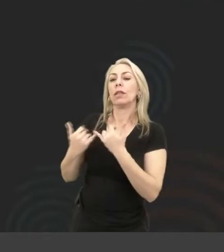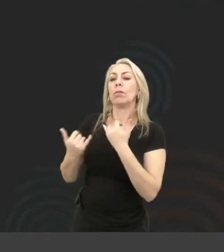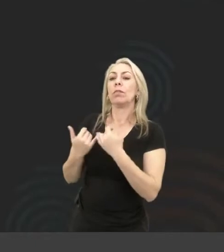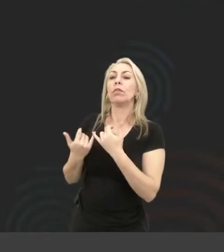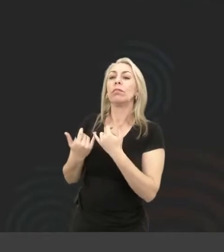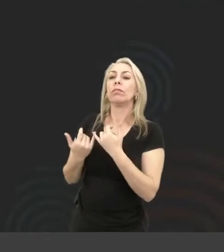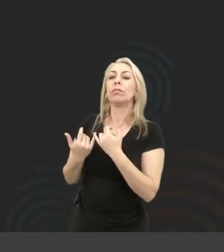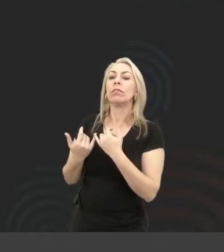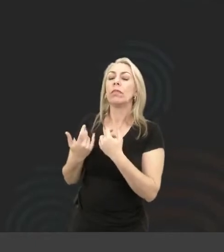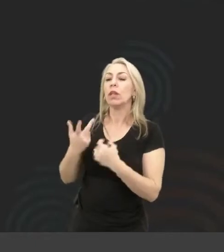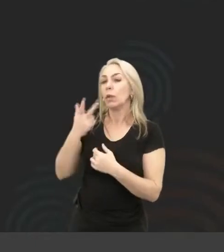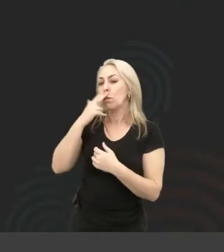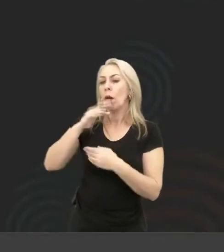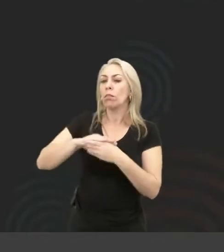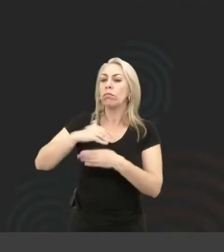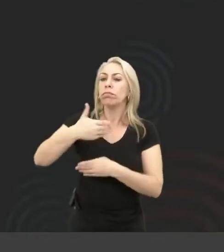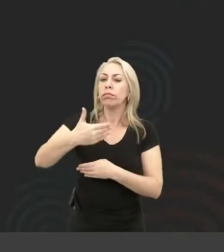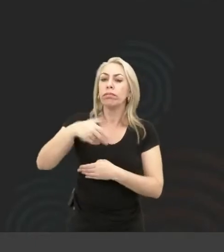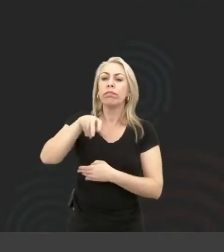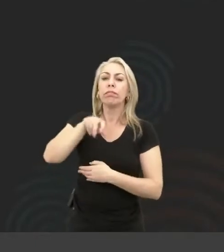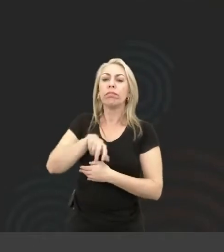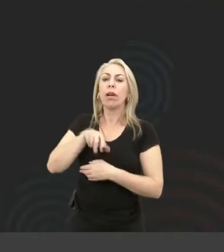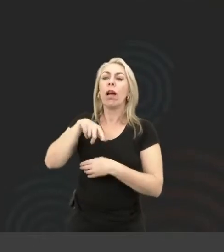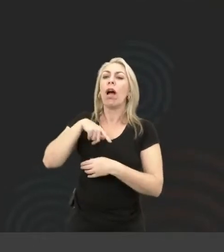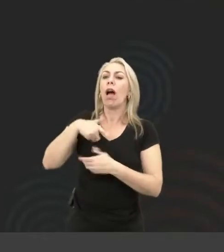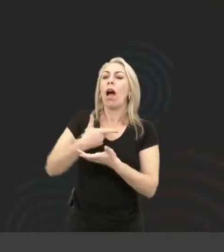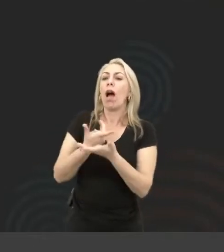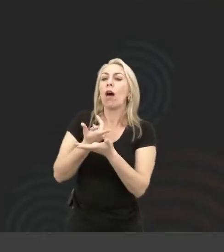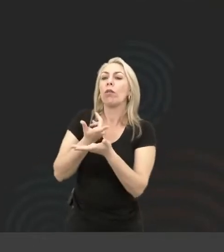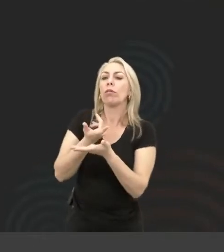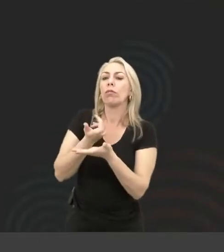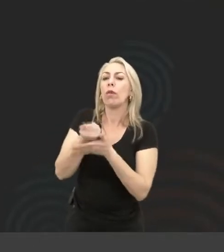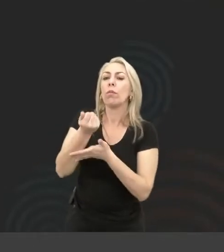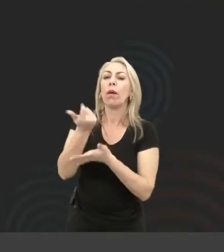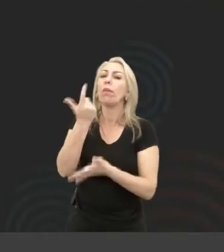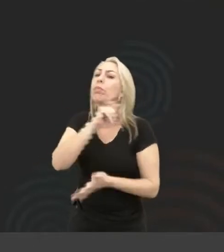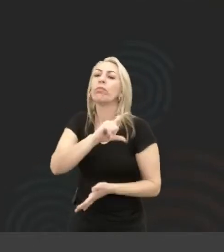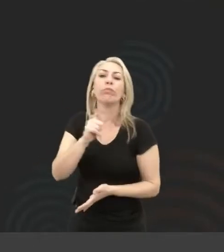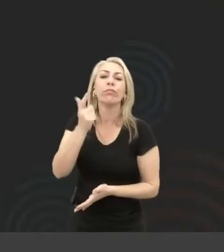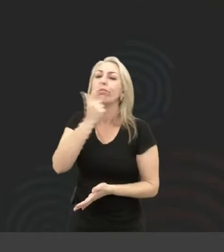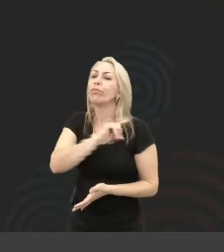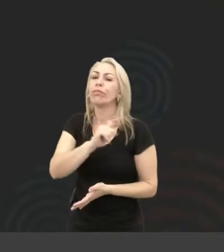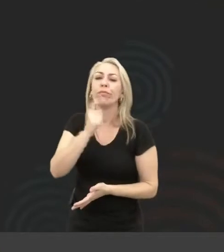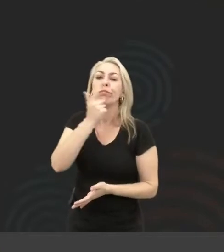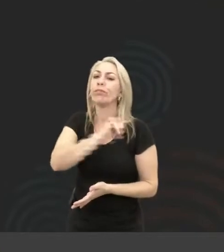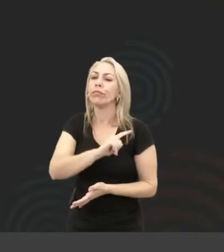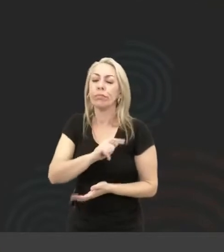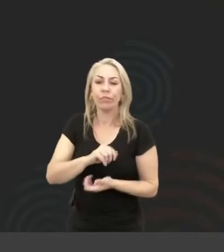frente do meu computador, eu pego o meu smartphone e tento fazer uma compra e não consigo. Saca?